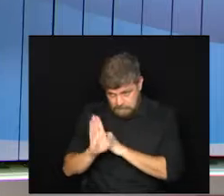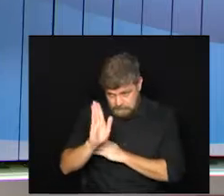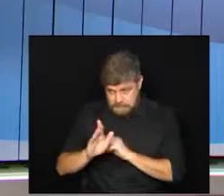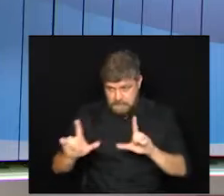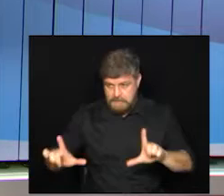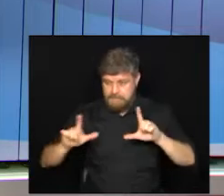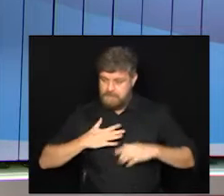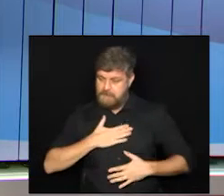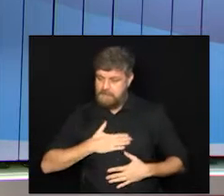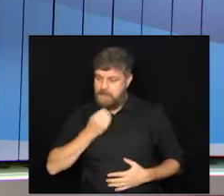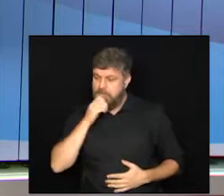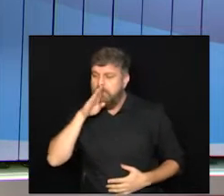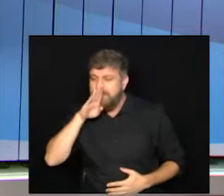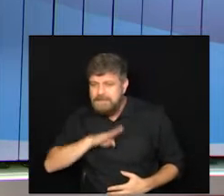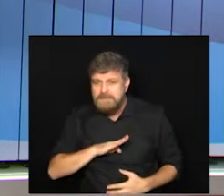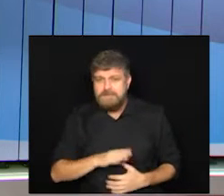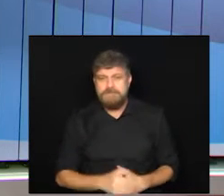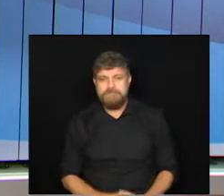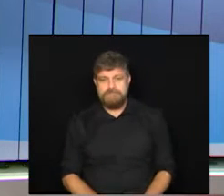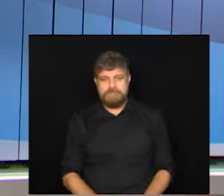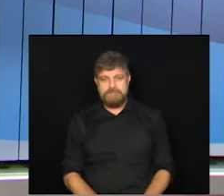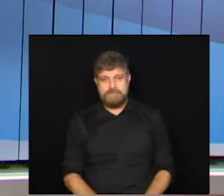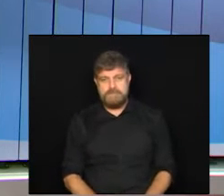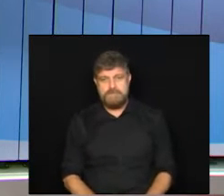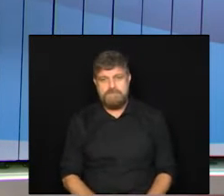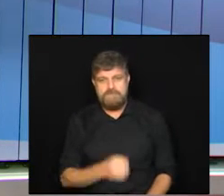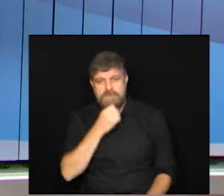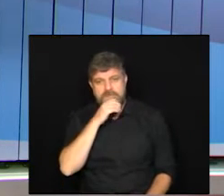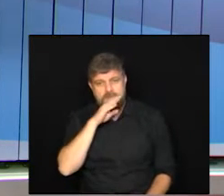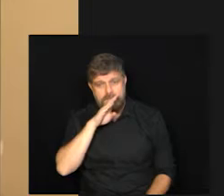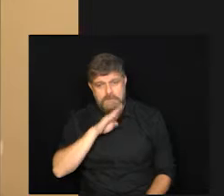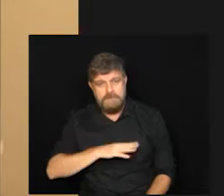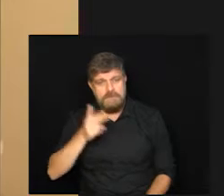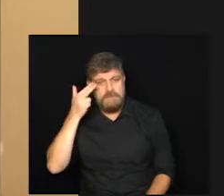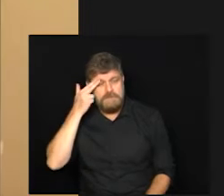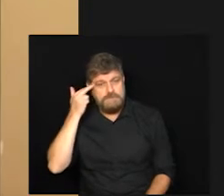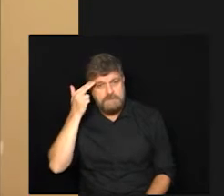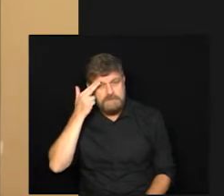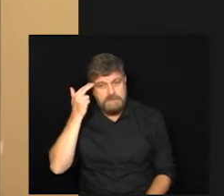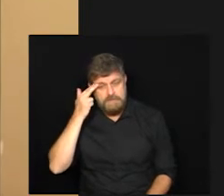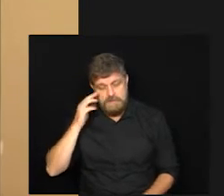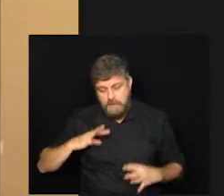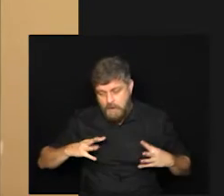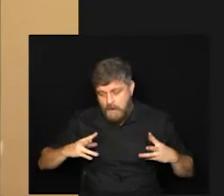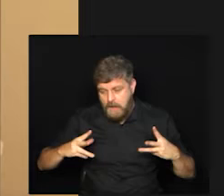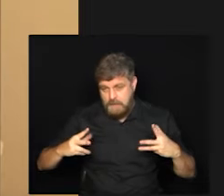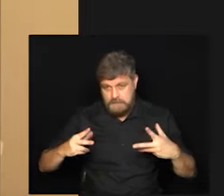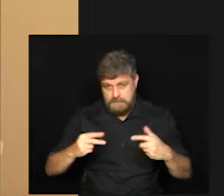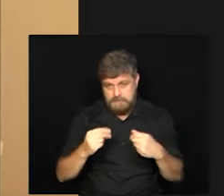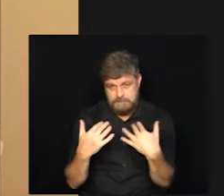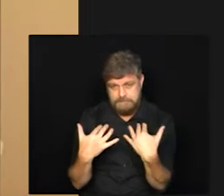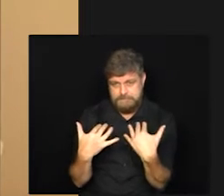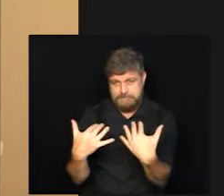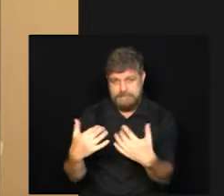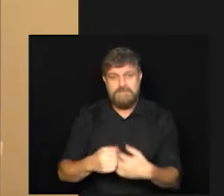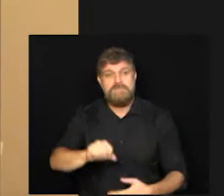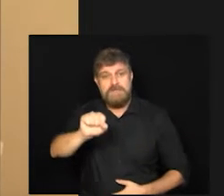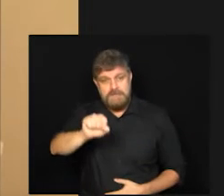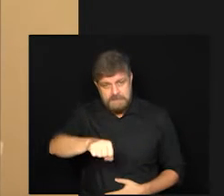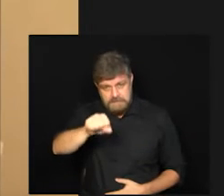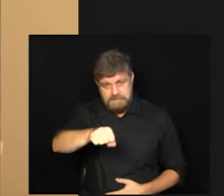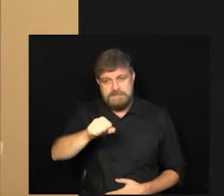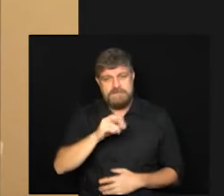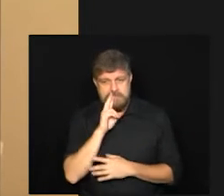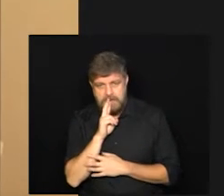e boa tarde boa tarde Gabriel boa tarde a todos sim já